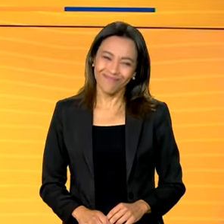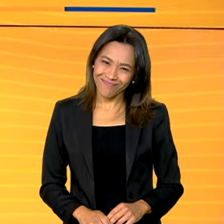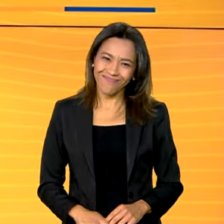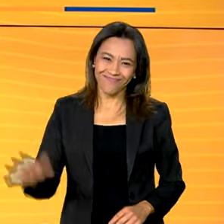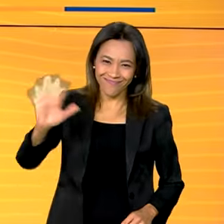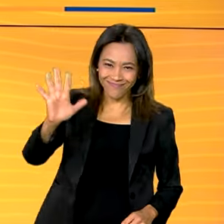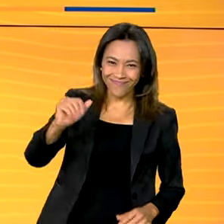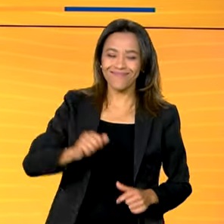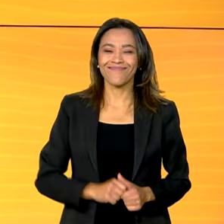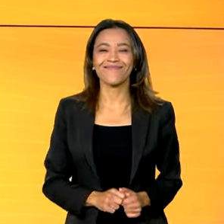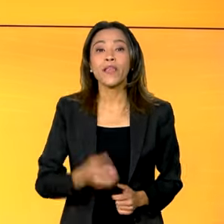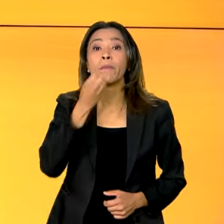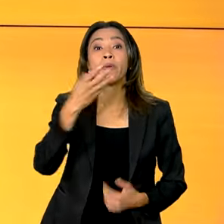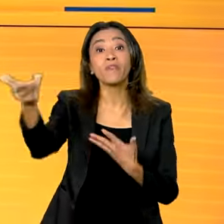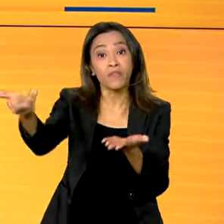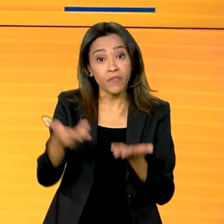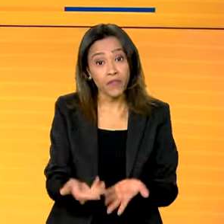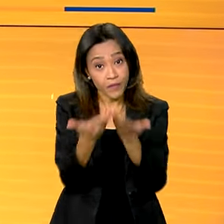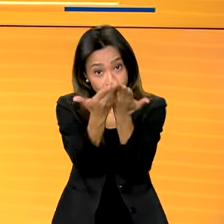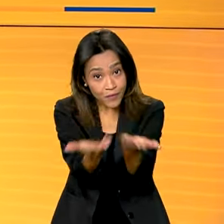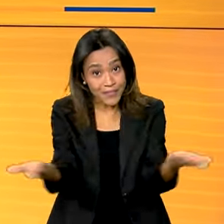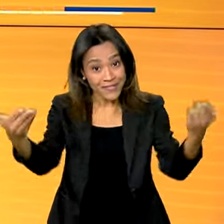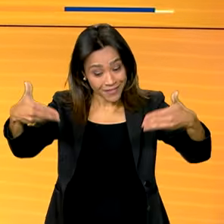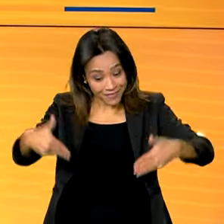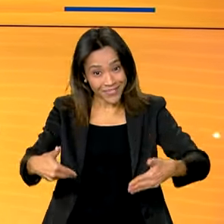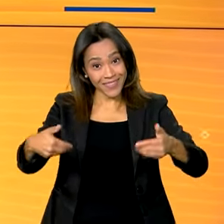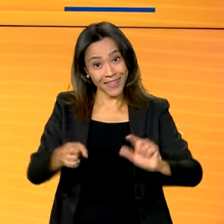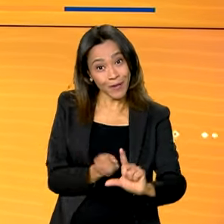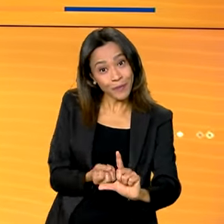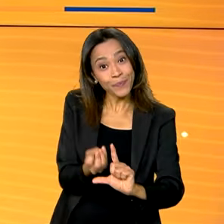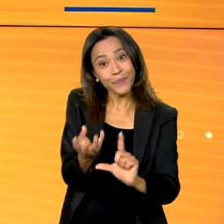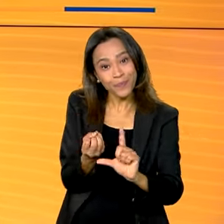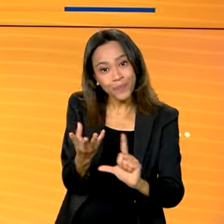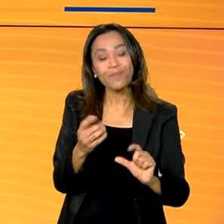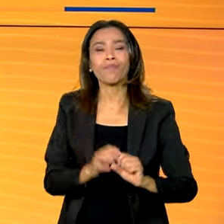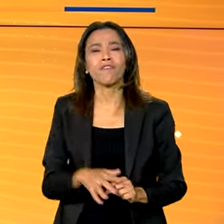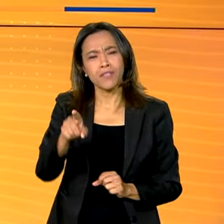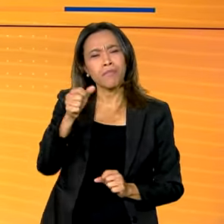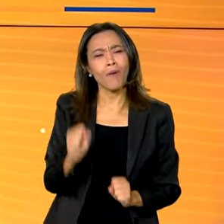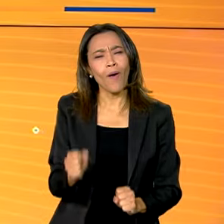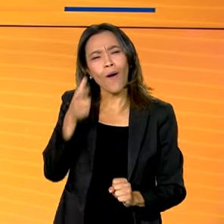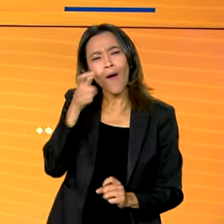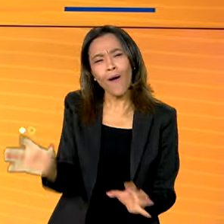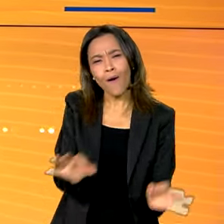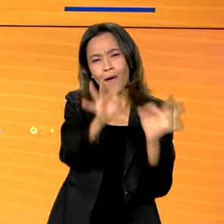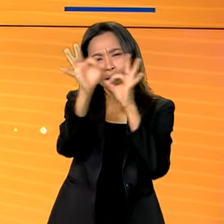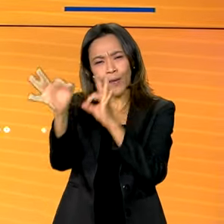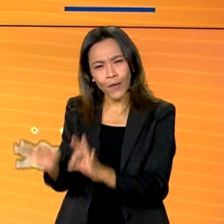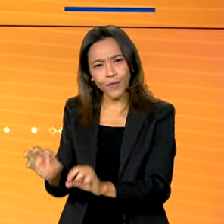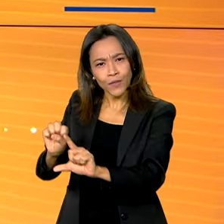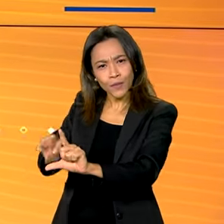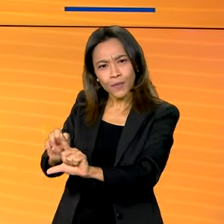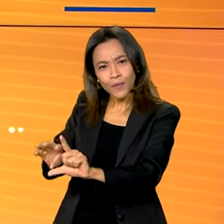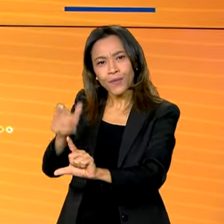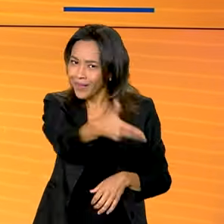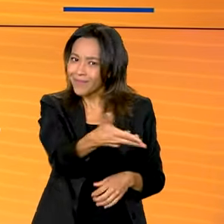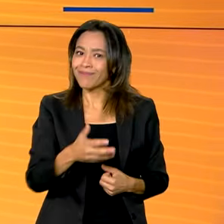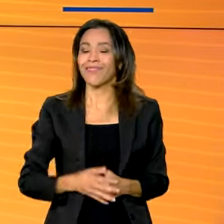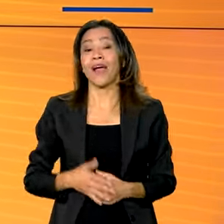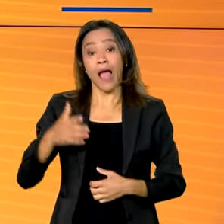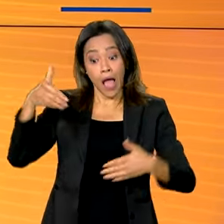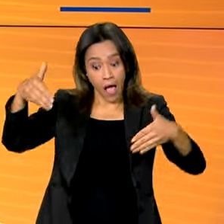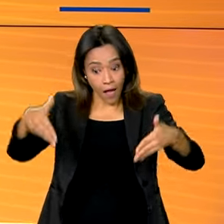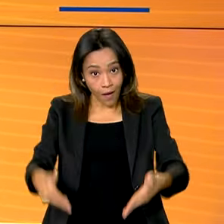Olá, seja muito bem-vindo ao canal GOV. Lembrando que você pode nos acompanhar também ao vivo pelas redes sociais.